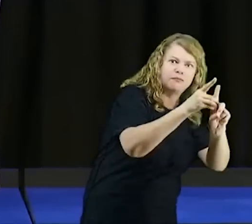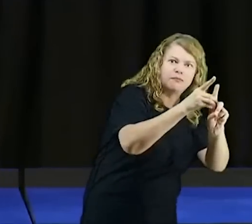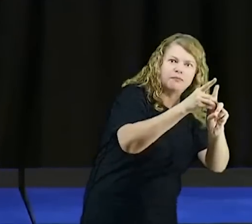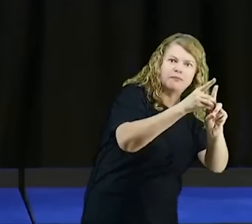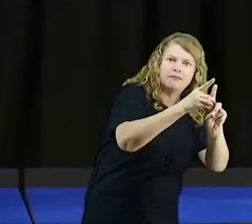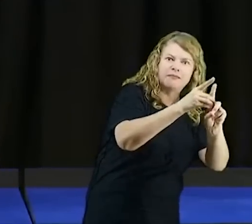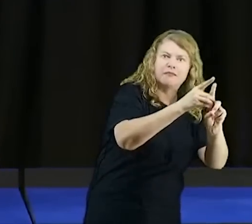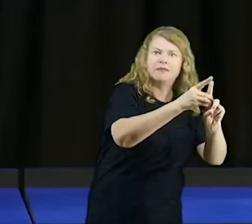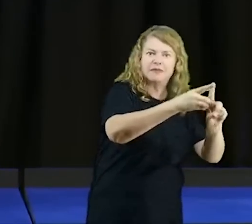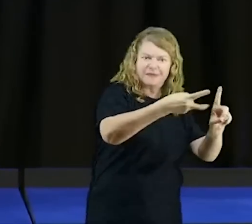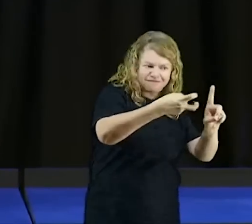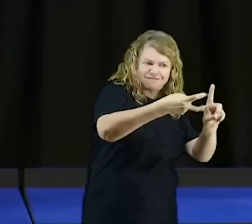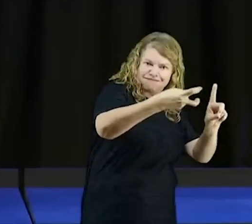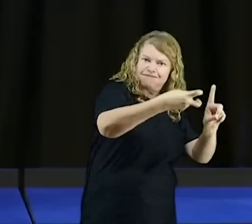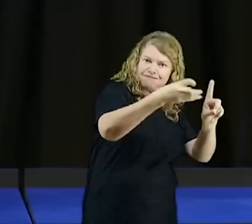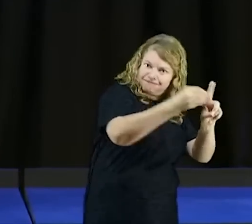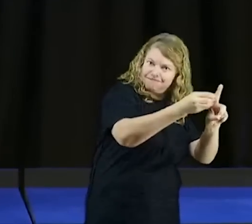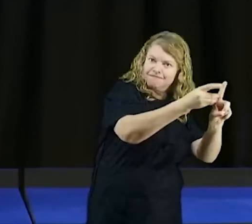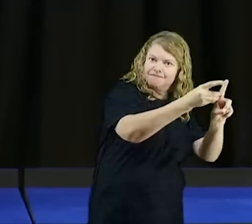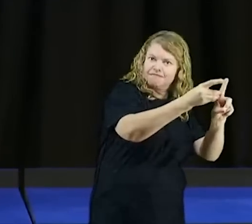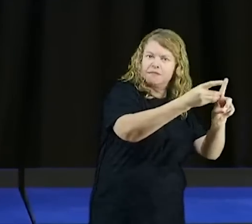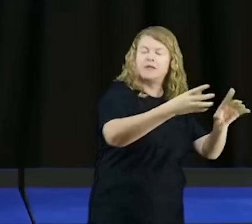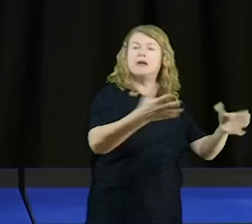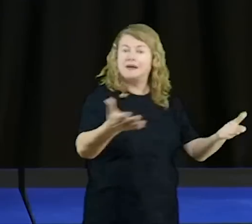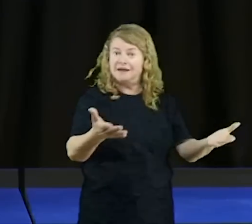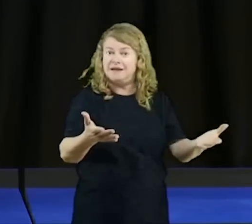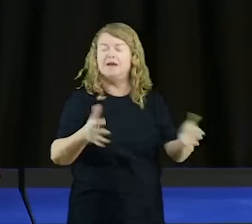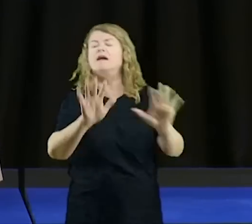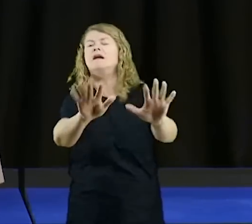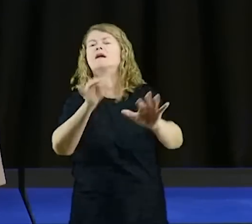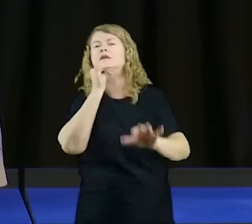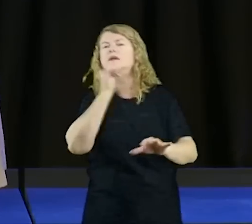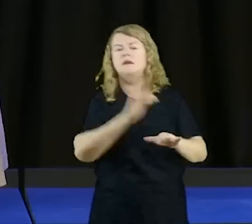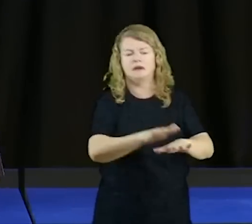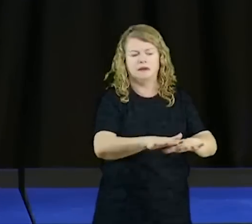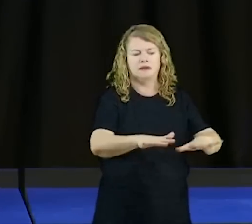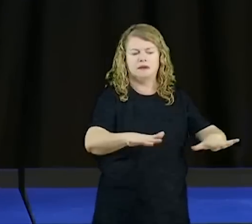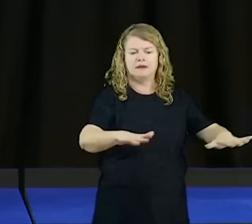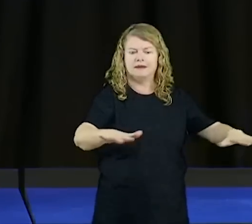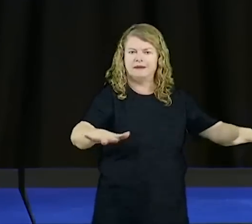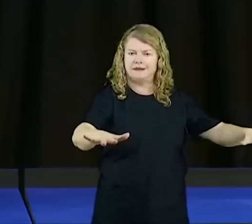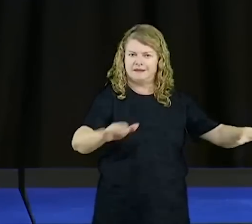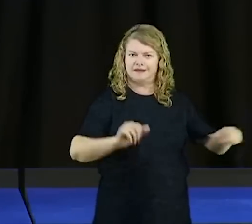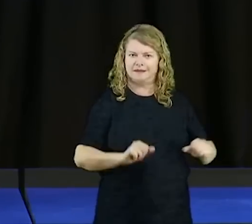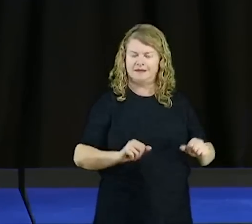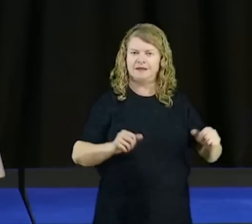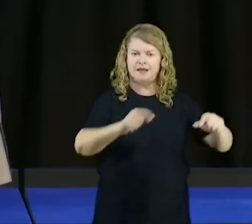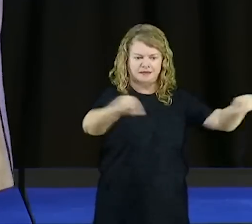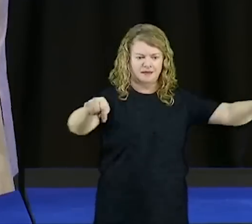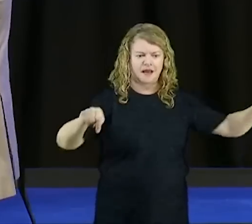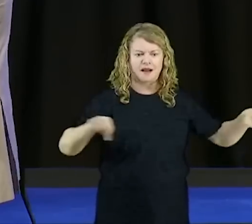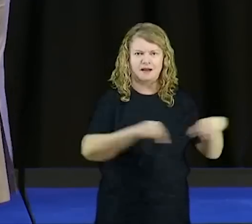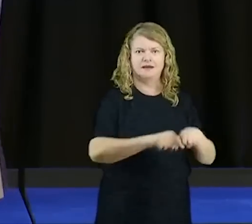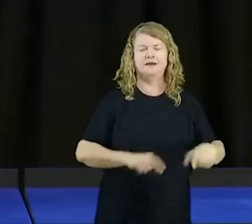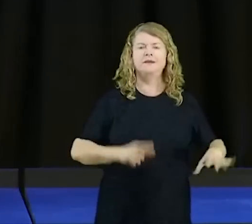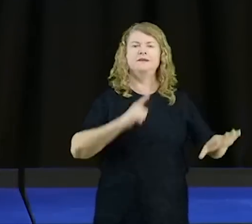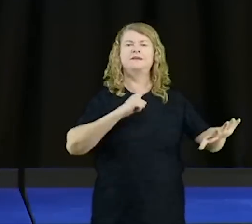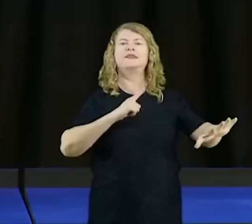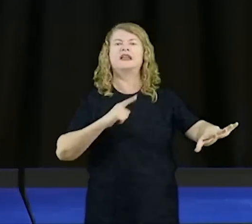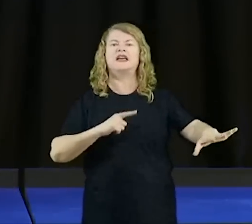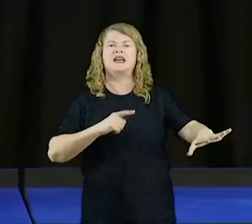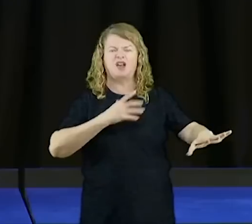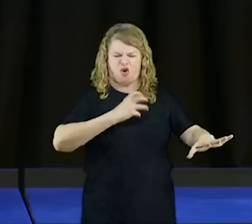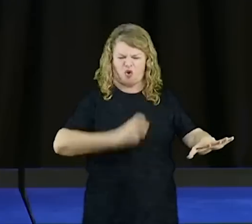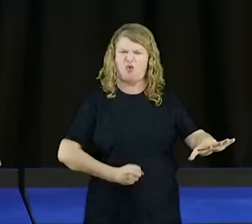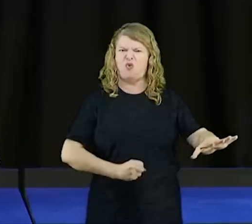na mesa da tua sala, você tem lixo. Você tem carne podre. Você tem fezes,